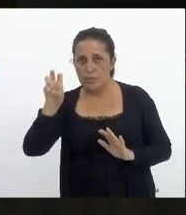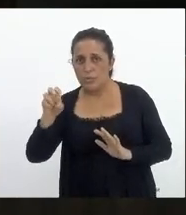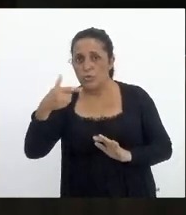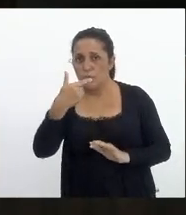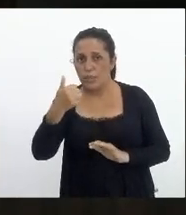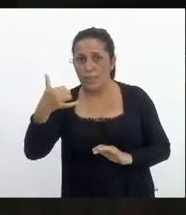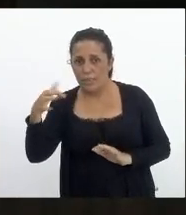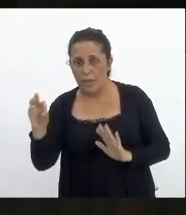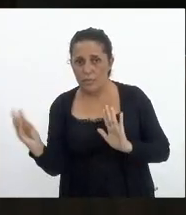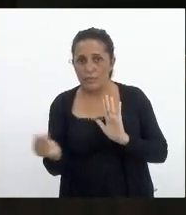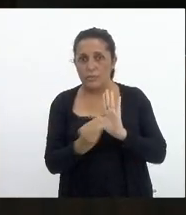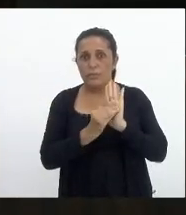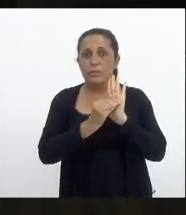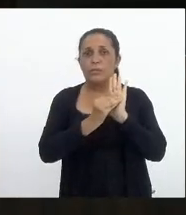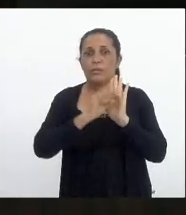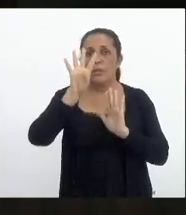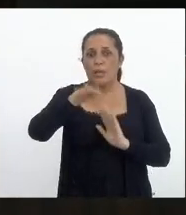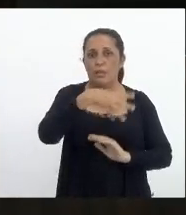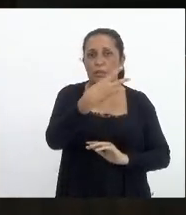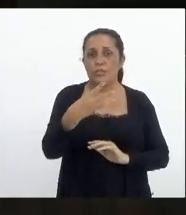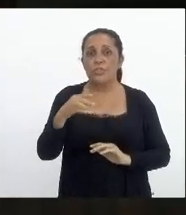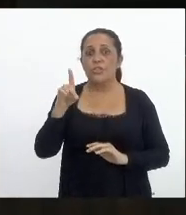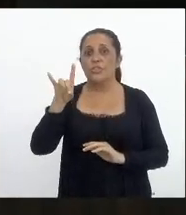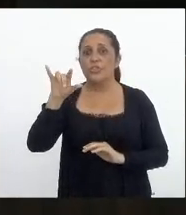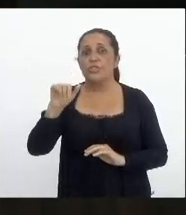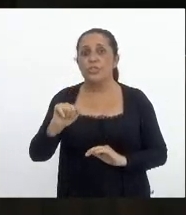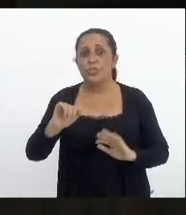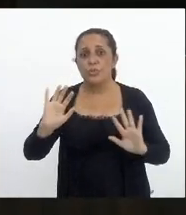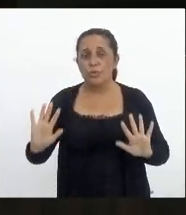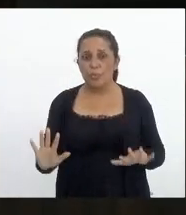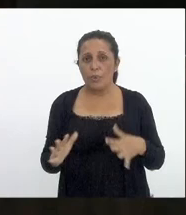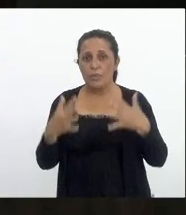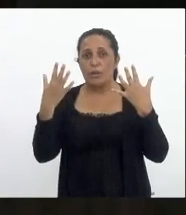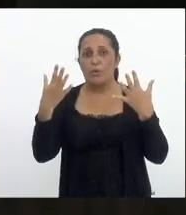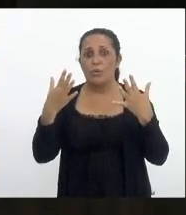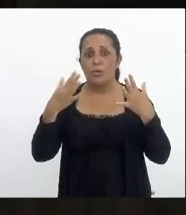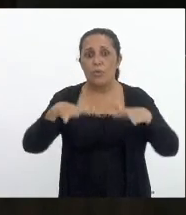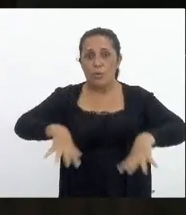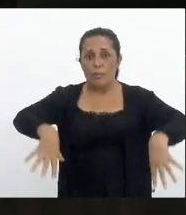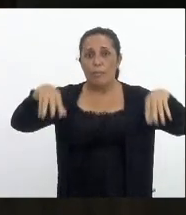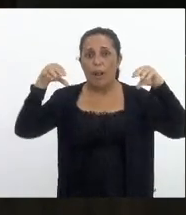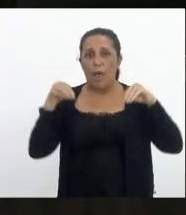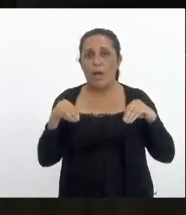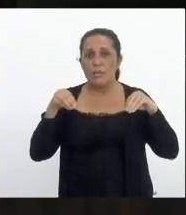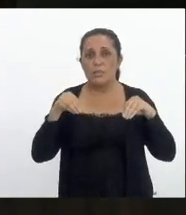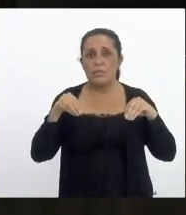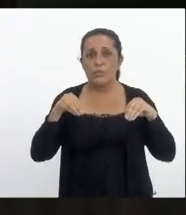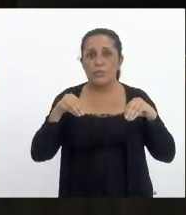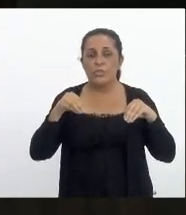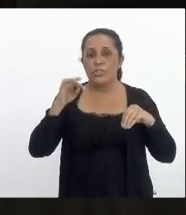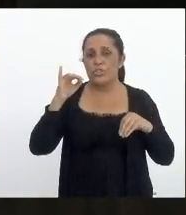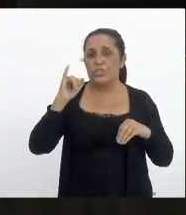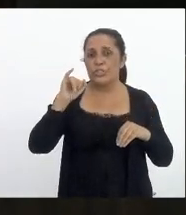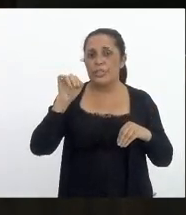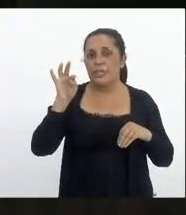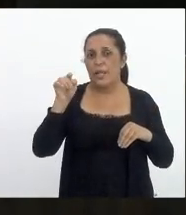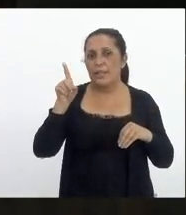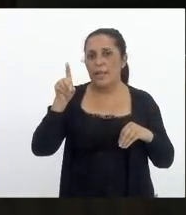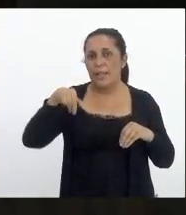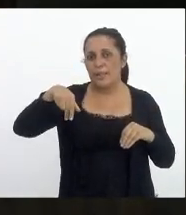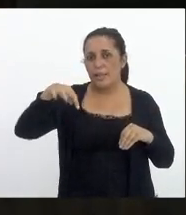do estado do rio de janeiro dia de comemoração do aniversário do palácio tiradentes a ser comemorado